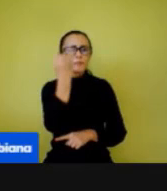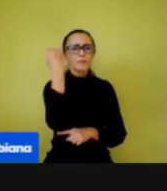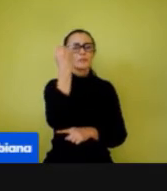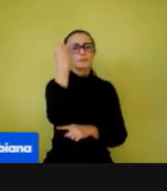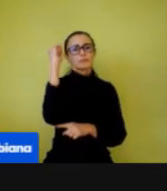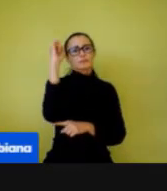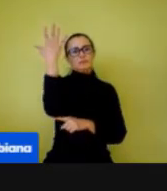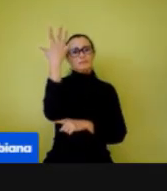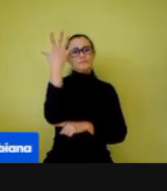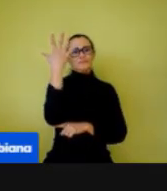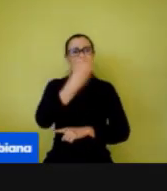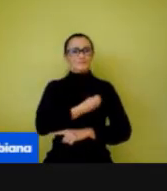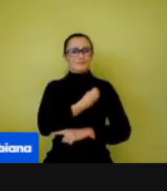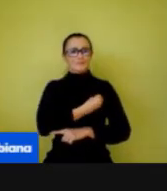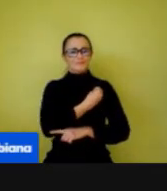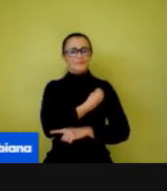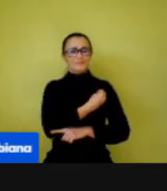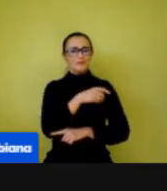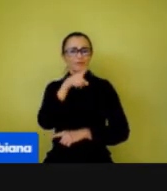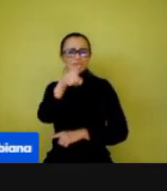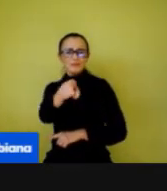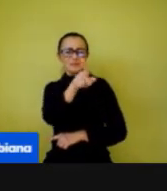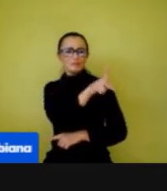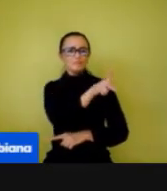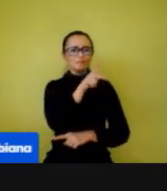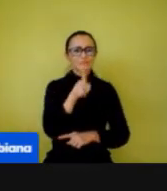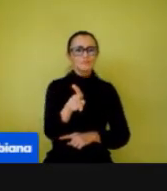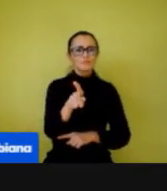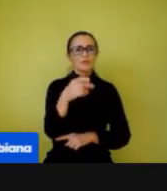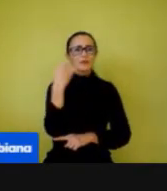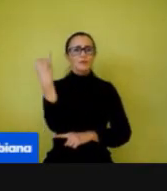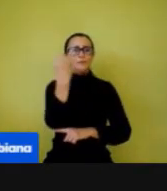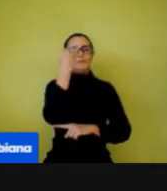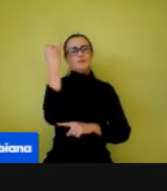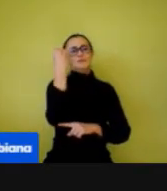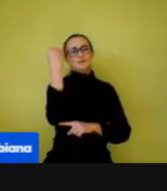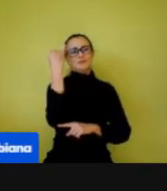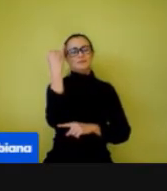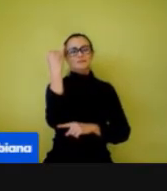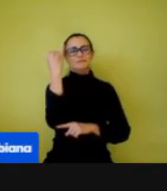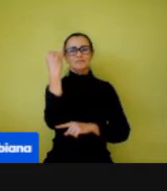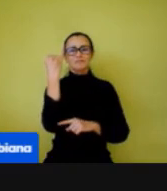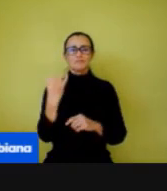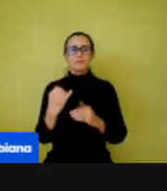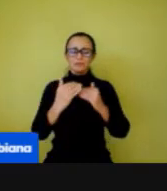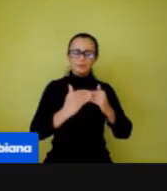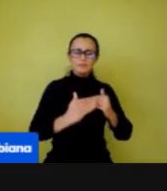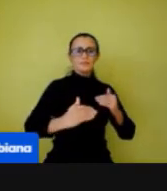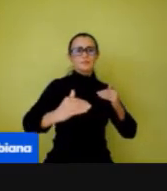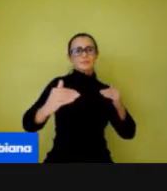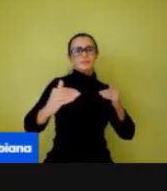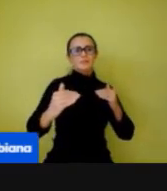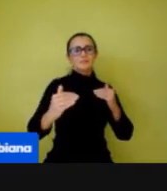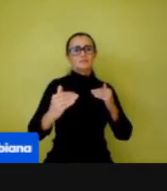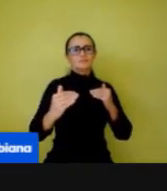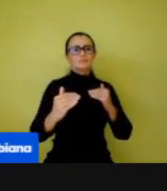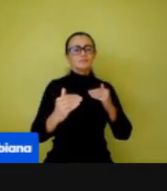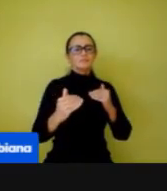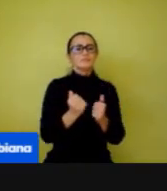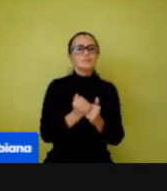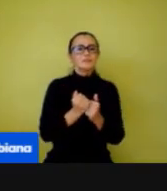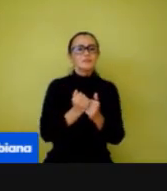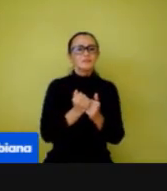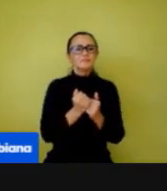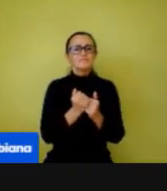você é uma pessoa importante que faz parte hoje nesse processo de prevenção da saúde, das crianças,